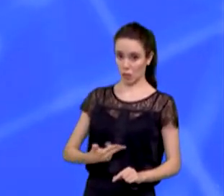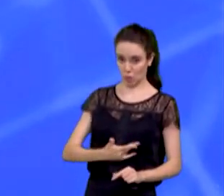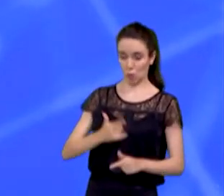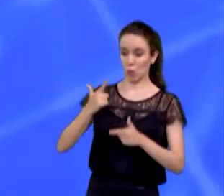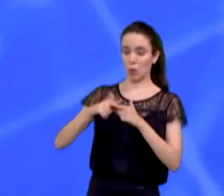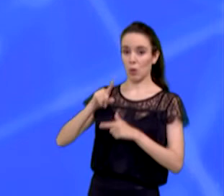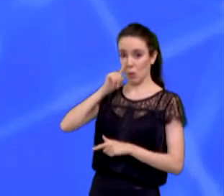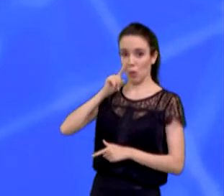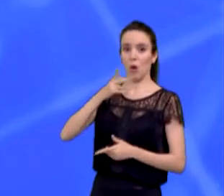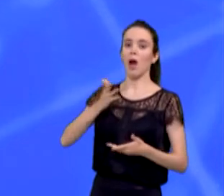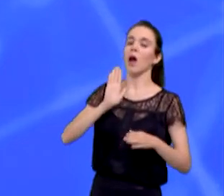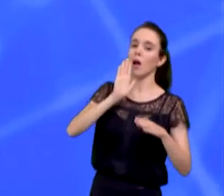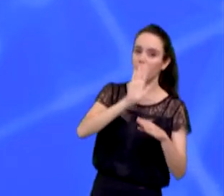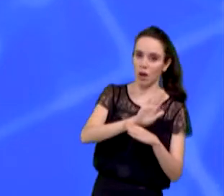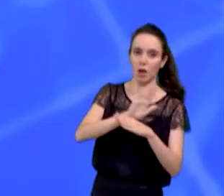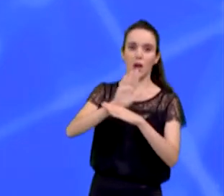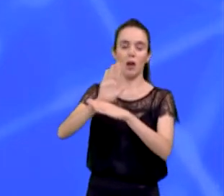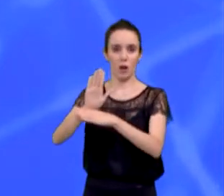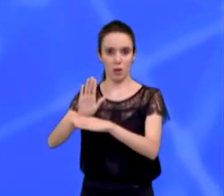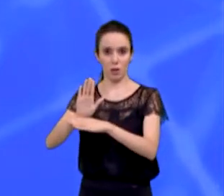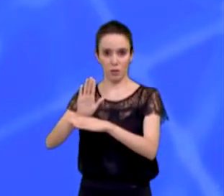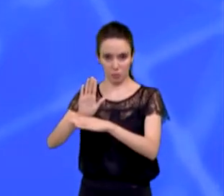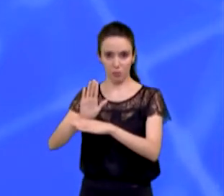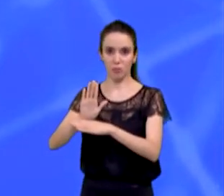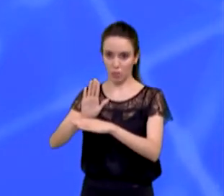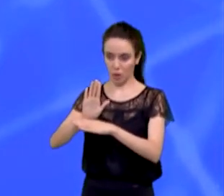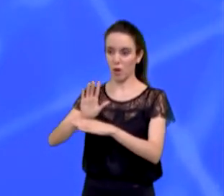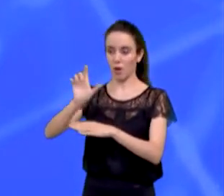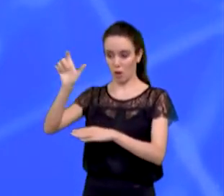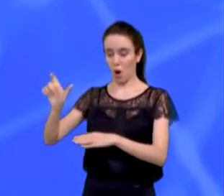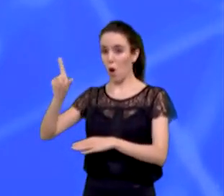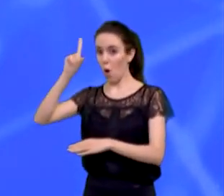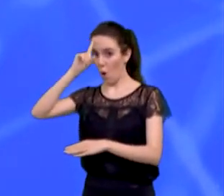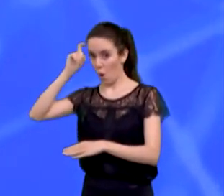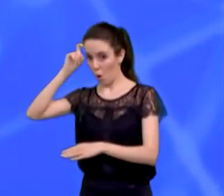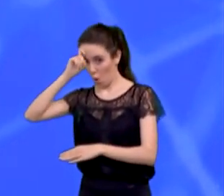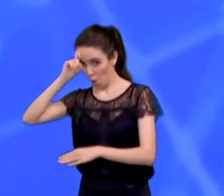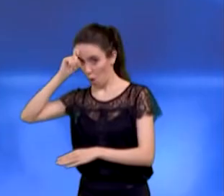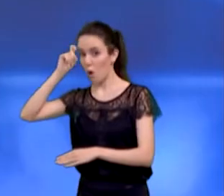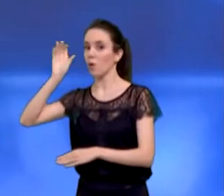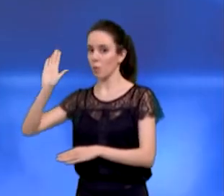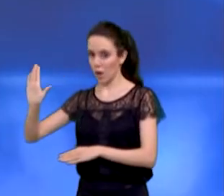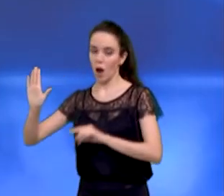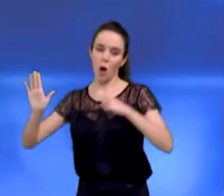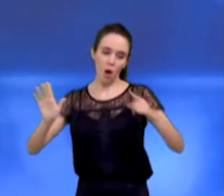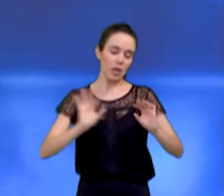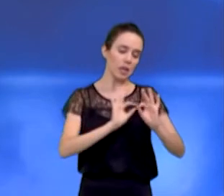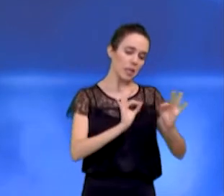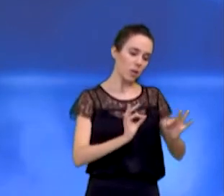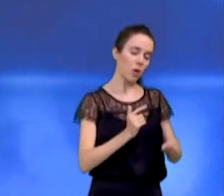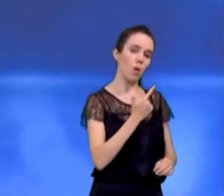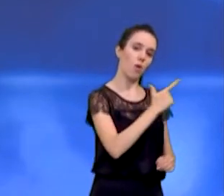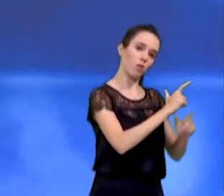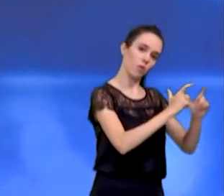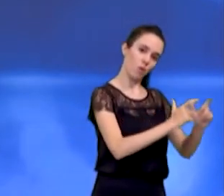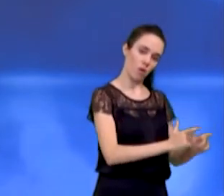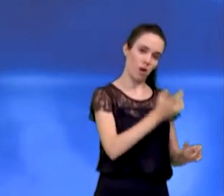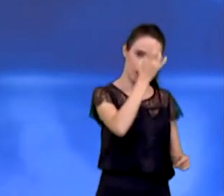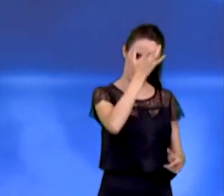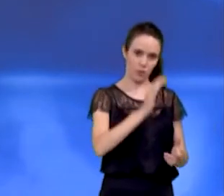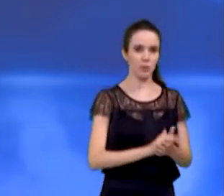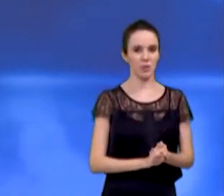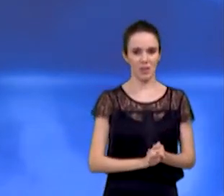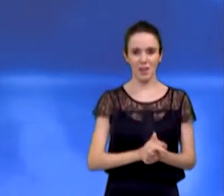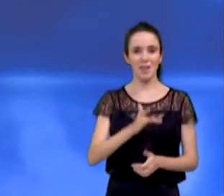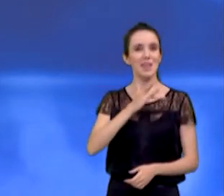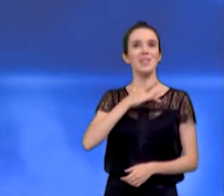Clínica Sul e permanecendo as cirurgias de alta complexidade no hospital municipal. Tempo esgotado. A tréplica, candidato. Saúde não